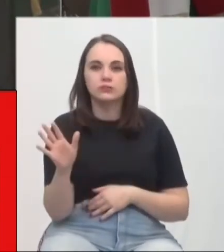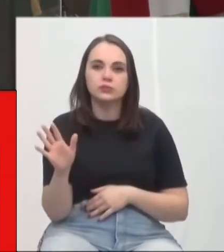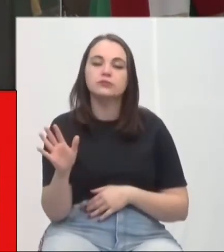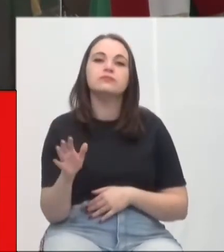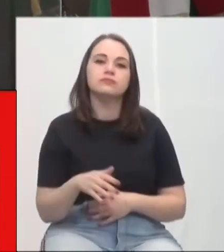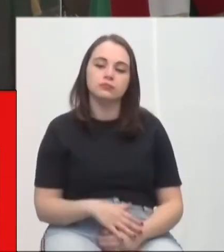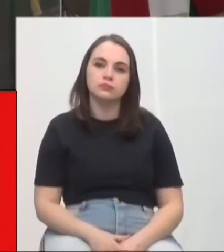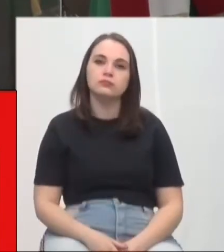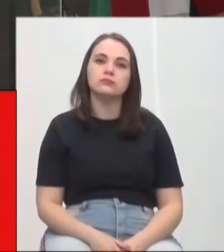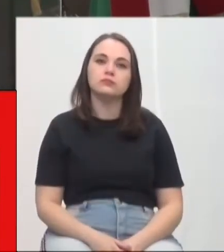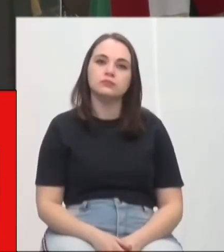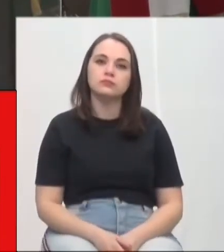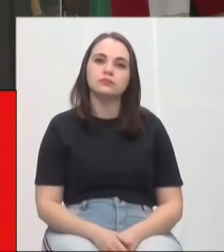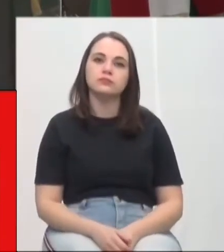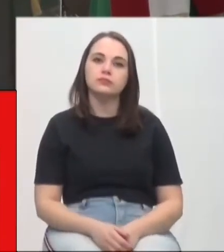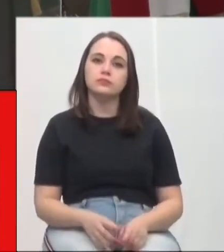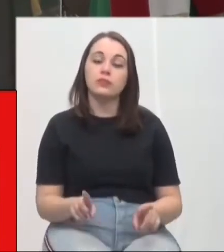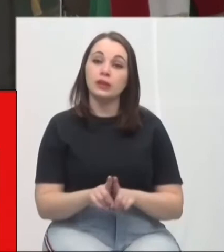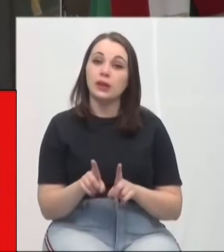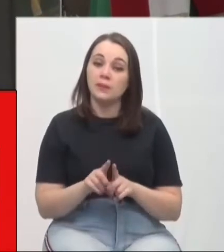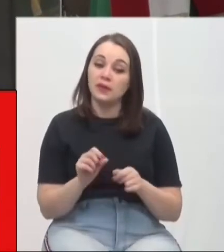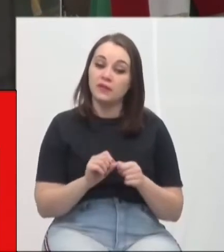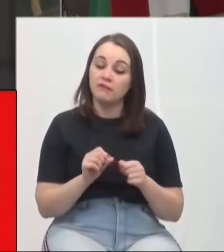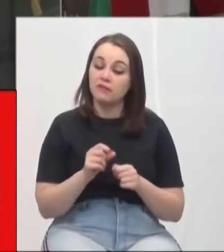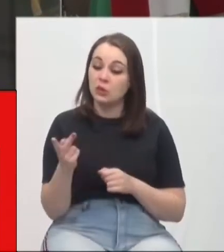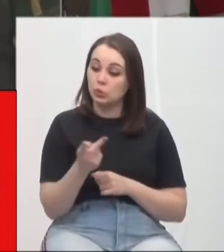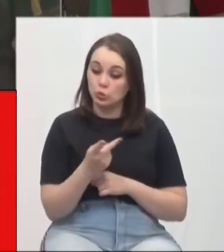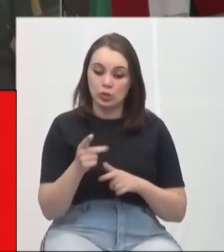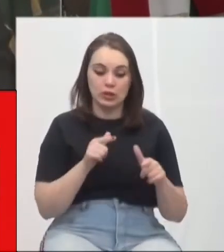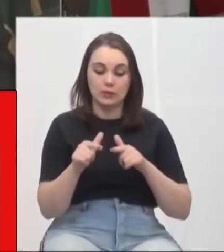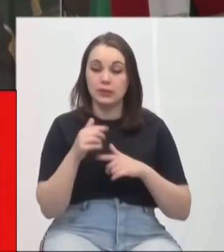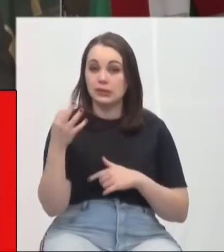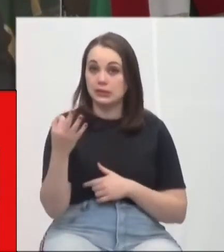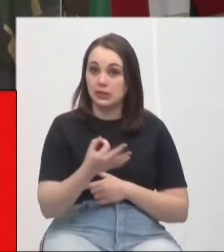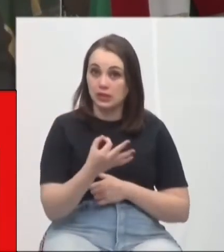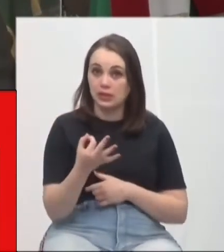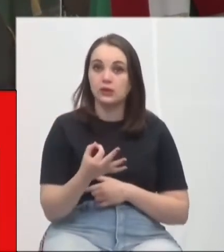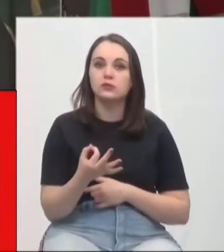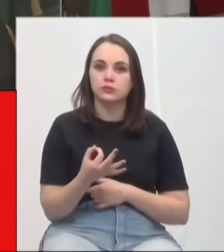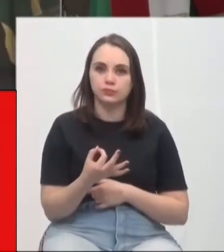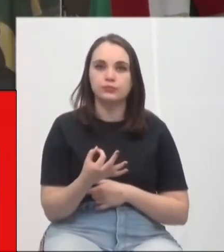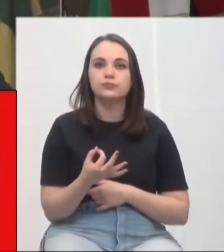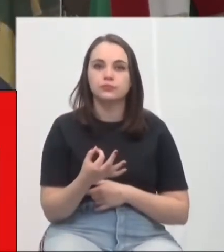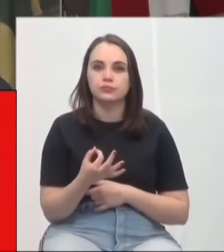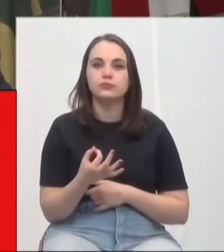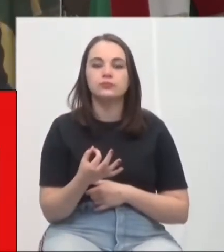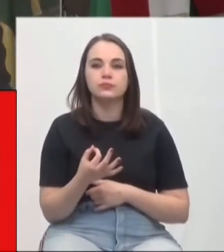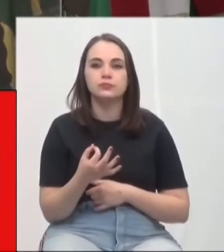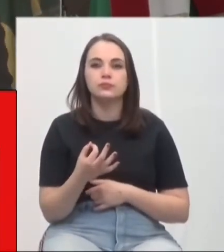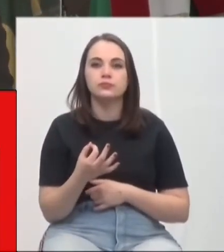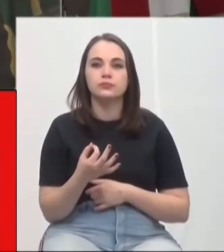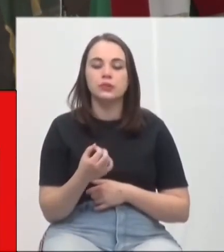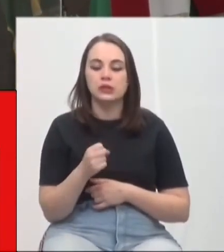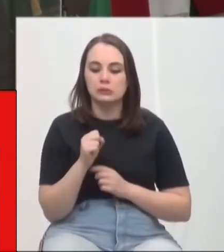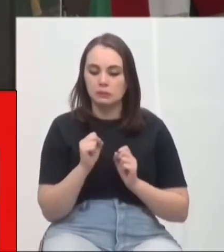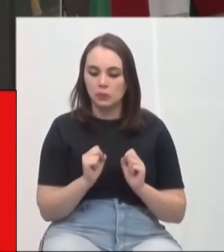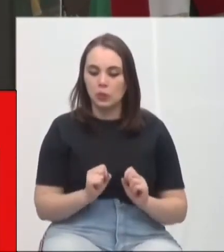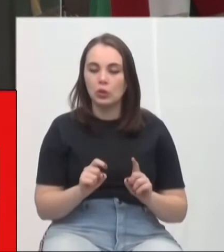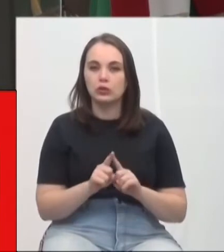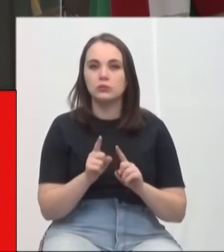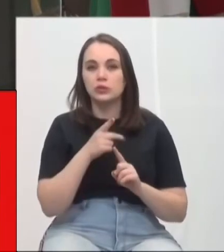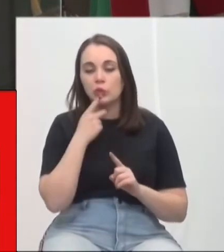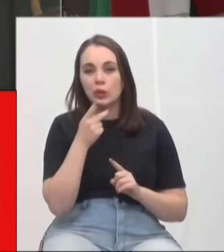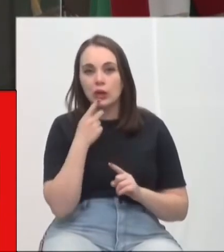influencia a performance das partes, alertando fatos que, caso ignorados, poderiam se tornar disputas, eles podem sugerir também,